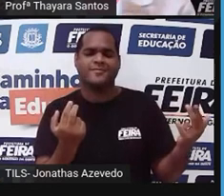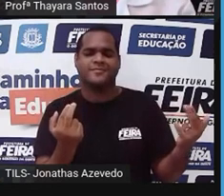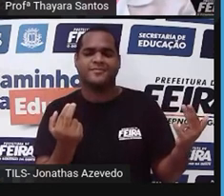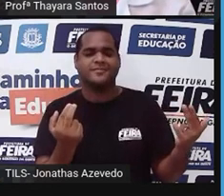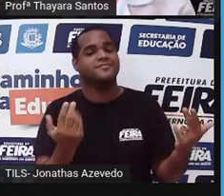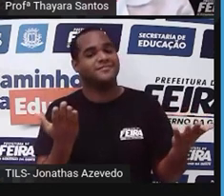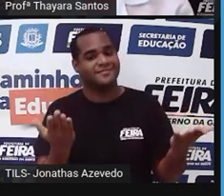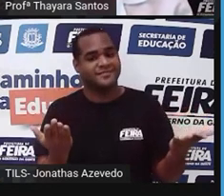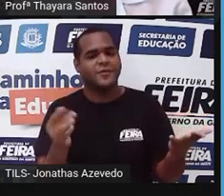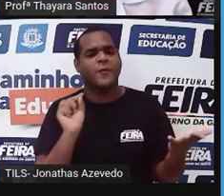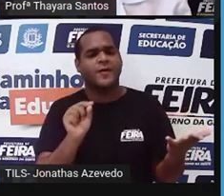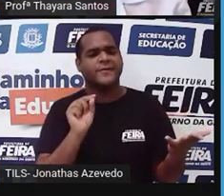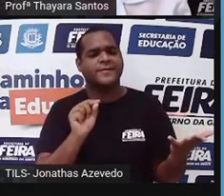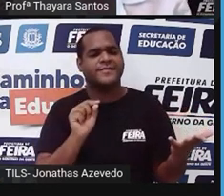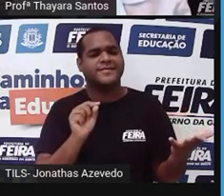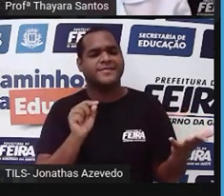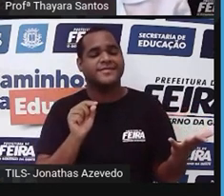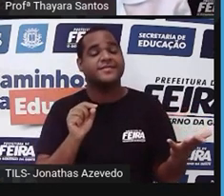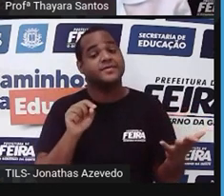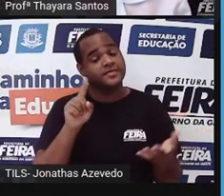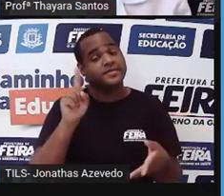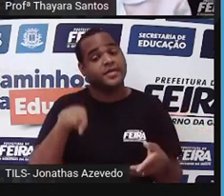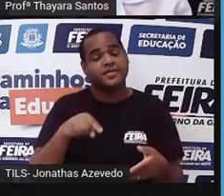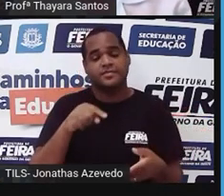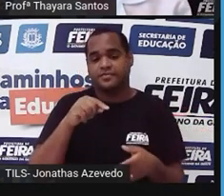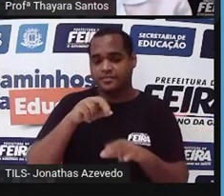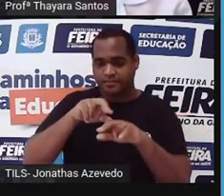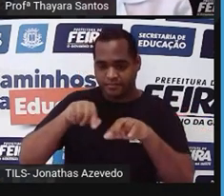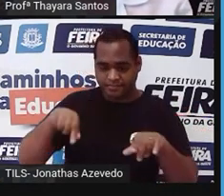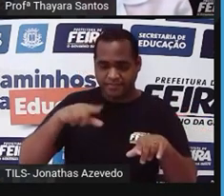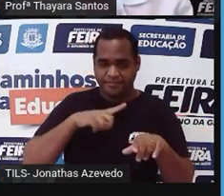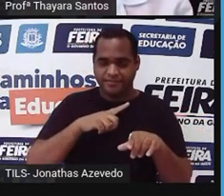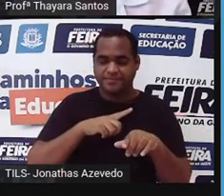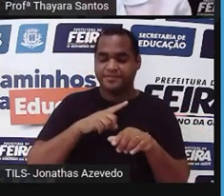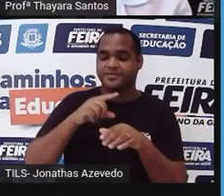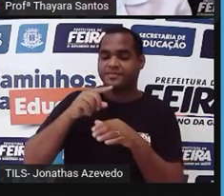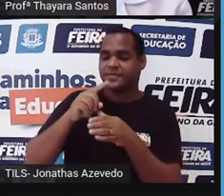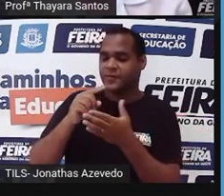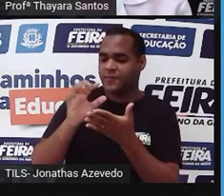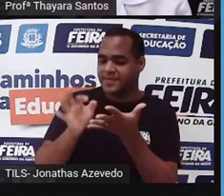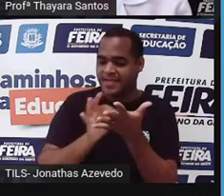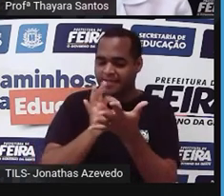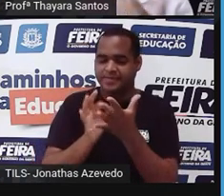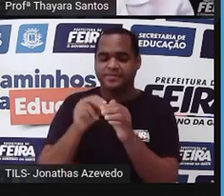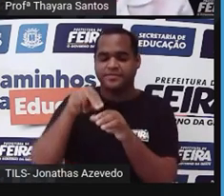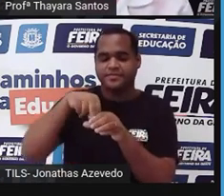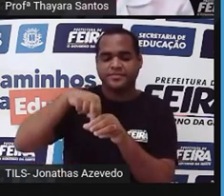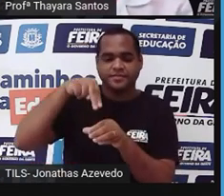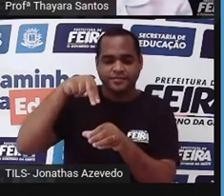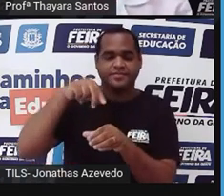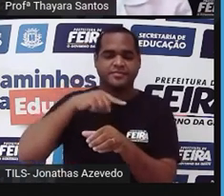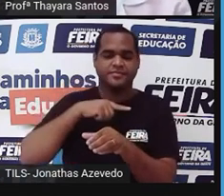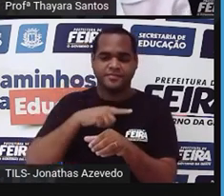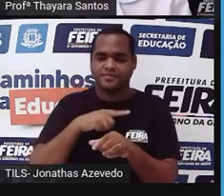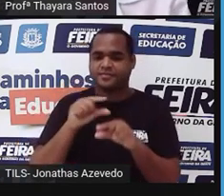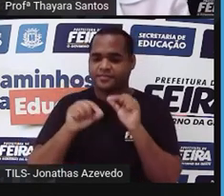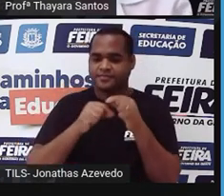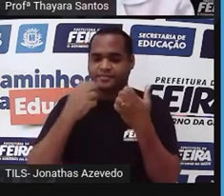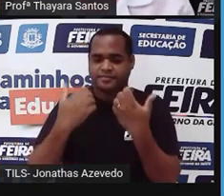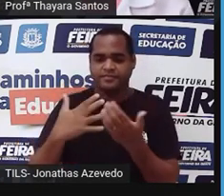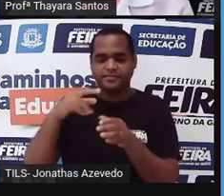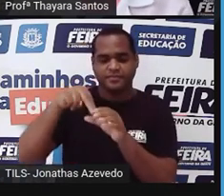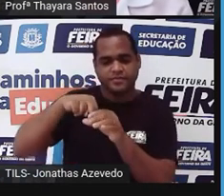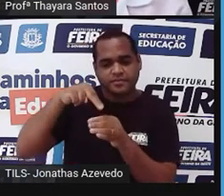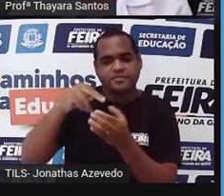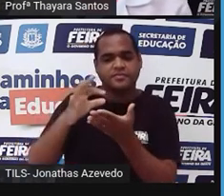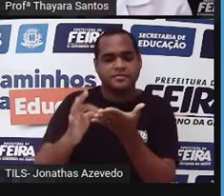isso? Isso quer dizer que as plantas apresentam células com núcleo. Então, por isso, elas são chamadas de eucariontes